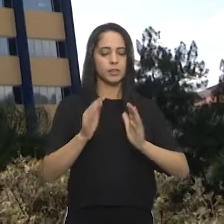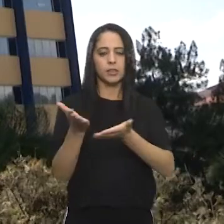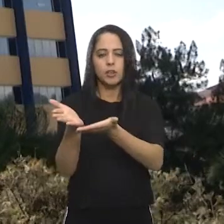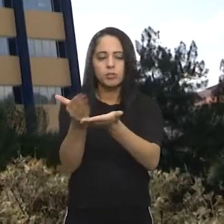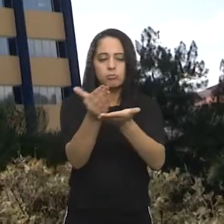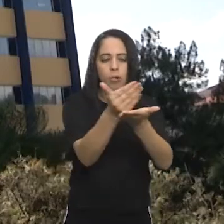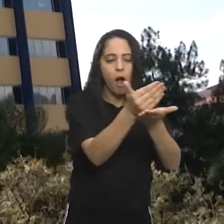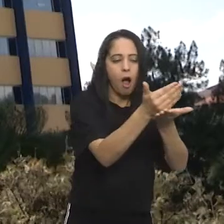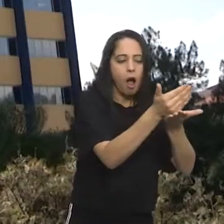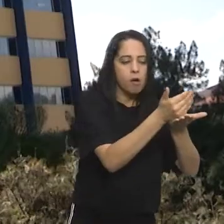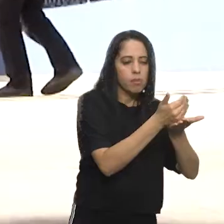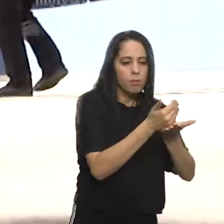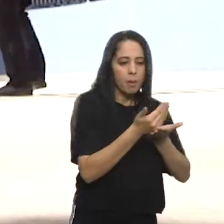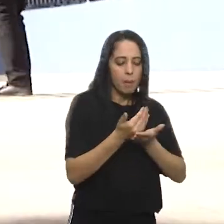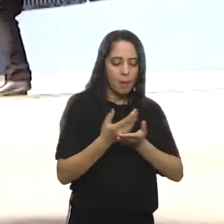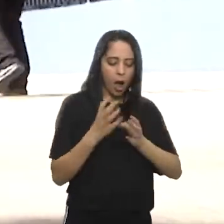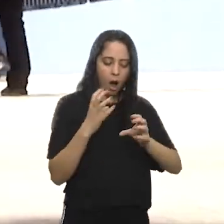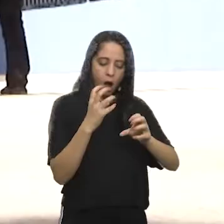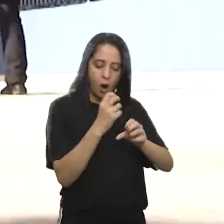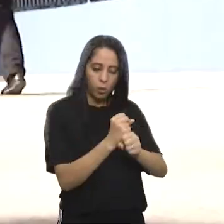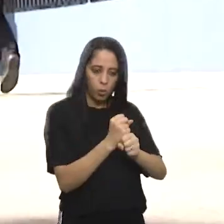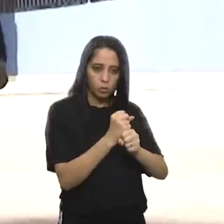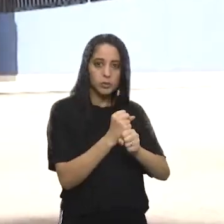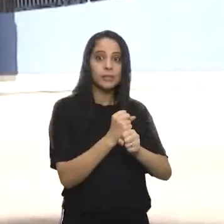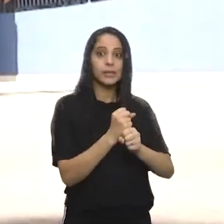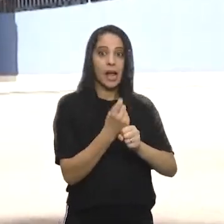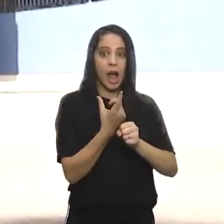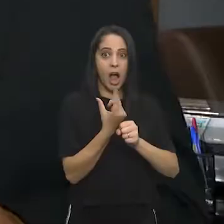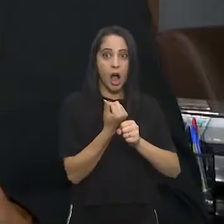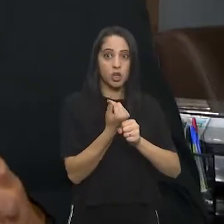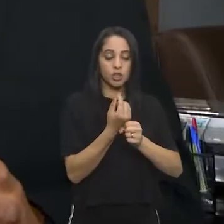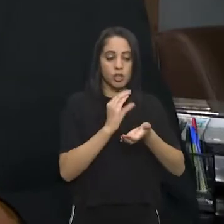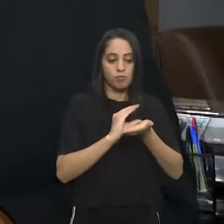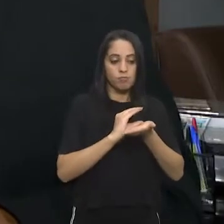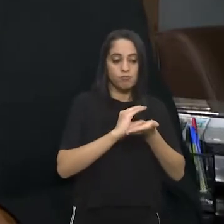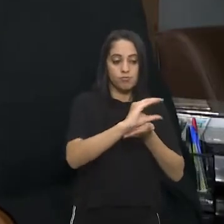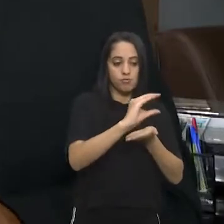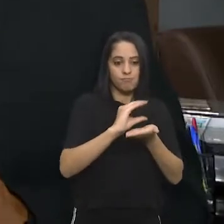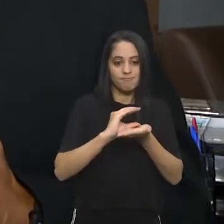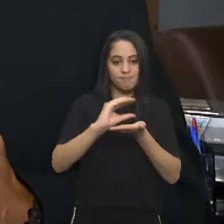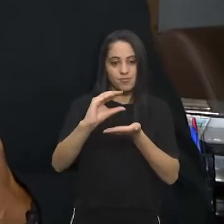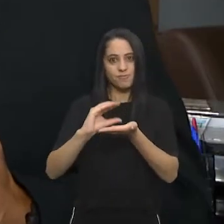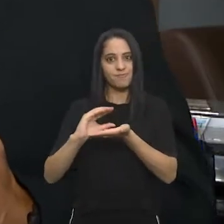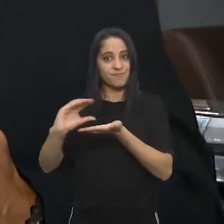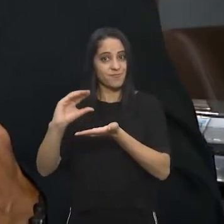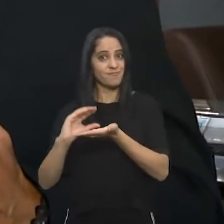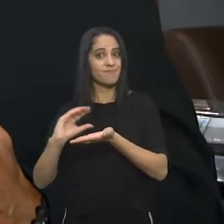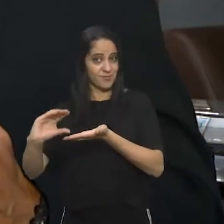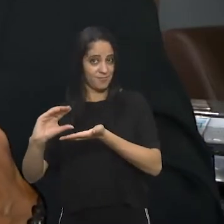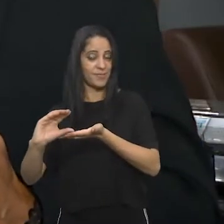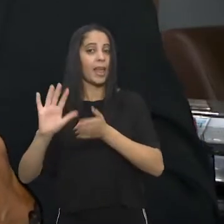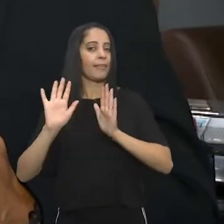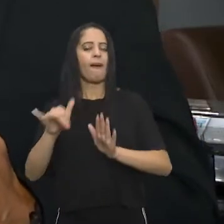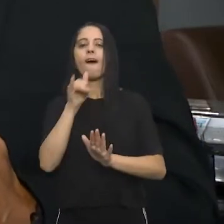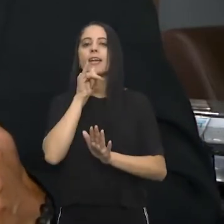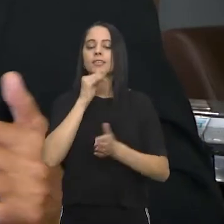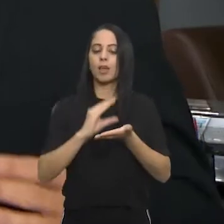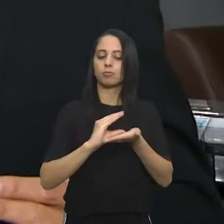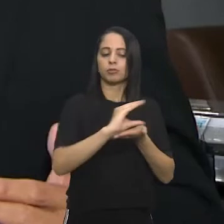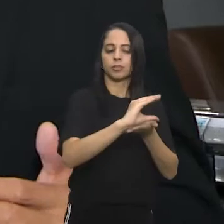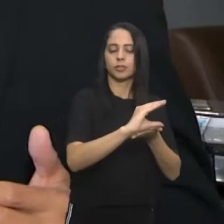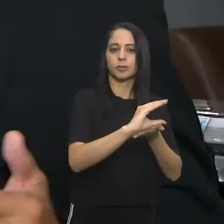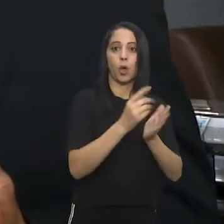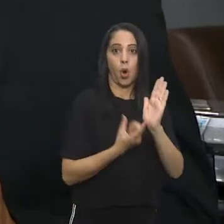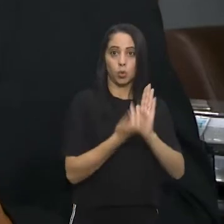dinheiro que volta à população em forma de melhorias para a cidade Todo o dinheiro da Prefeitura, ele é voltado para fazer